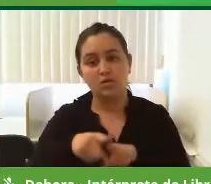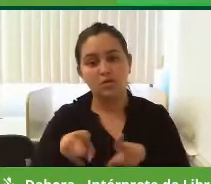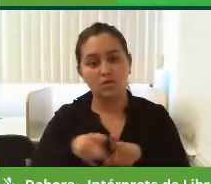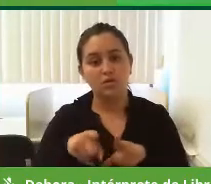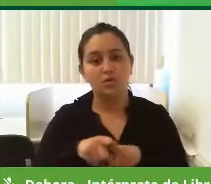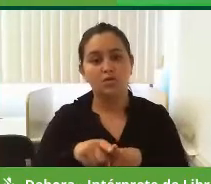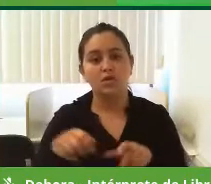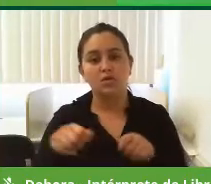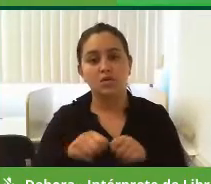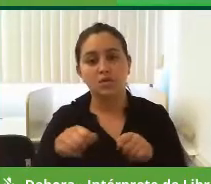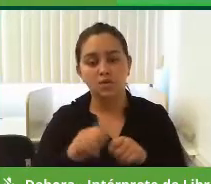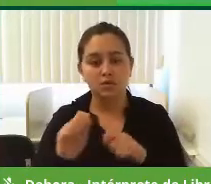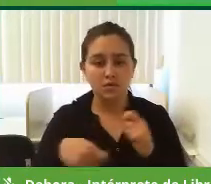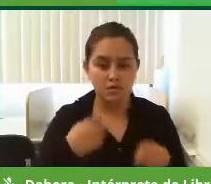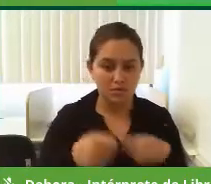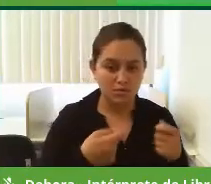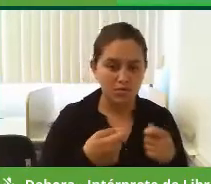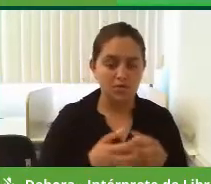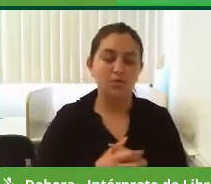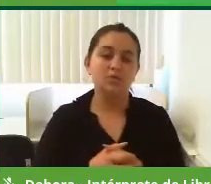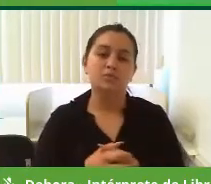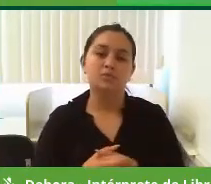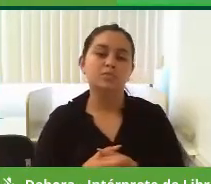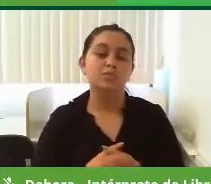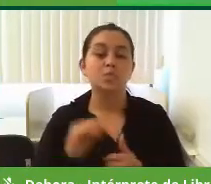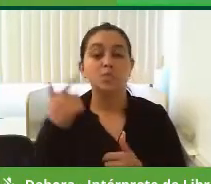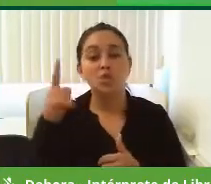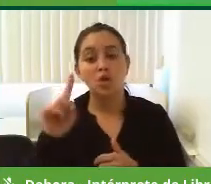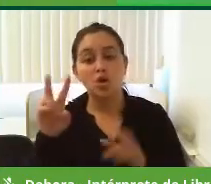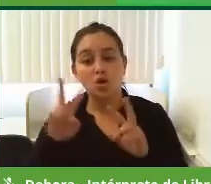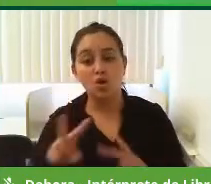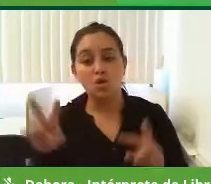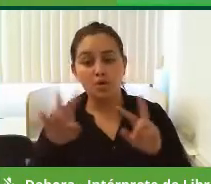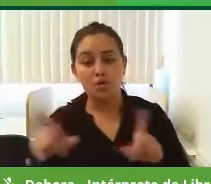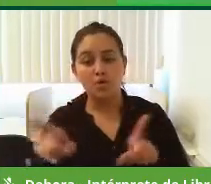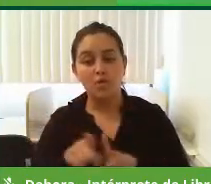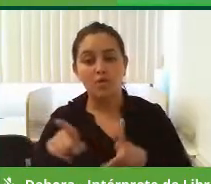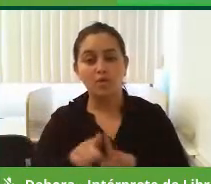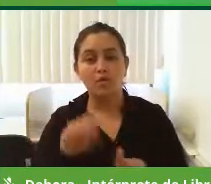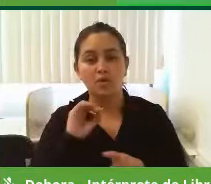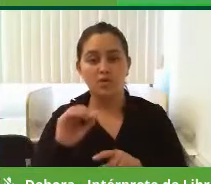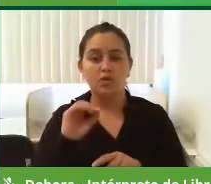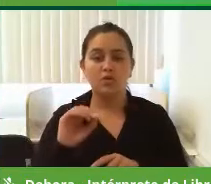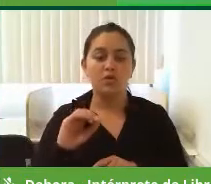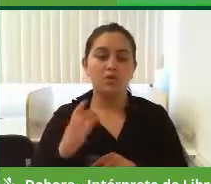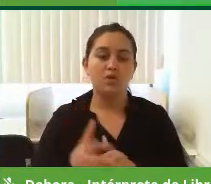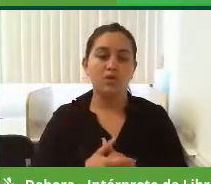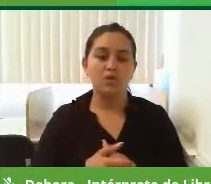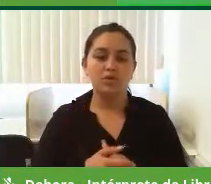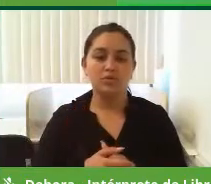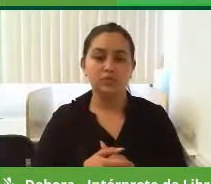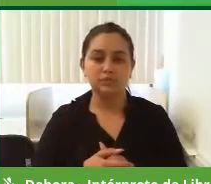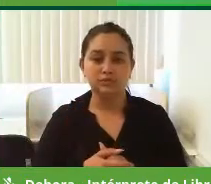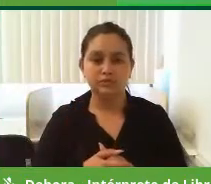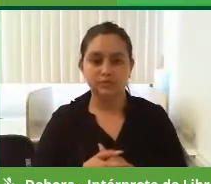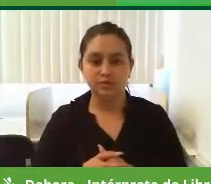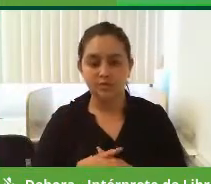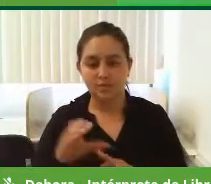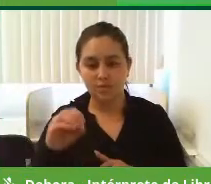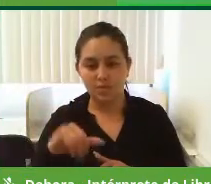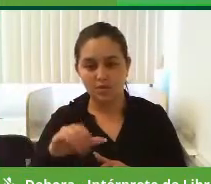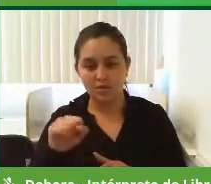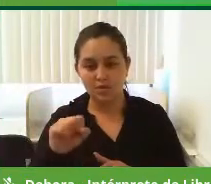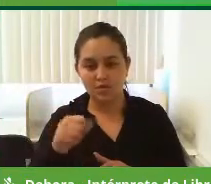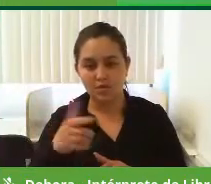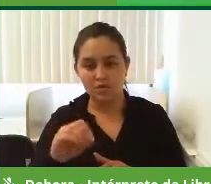participando e ajuda na administração, né? E aí, outra questão que nós avaliamos também, que o comissionado, o comissionado nosso que vai assumir